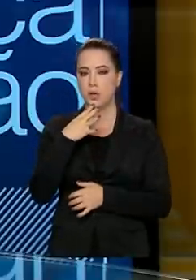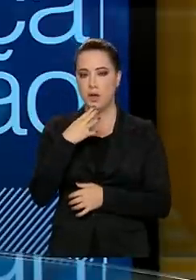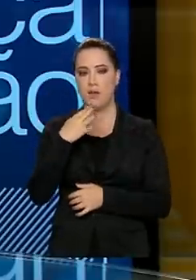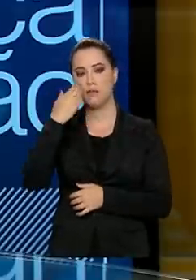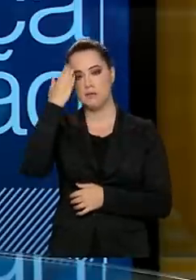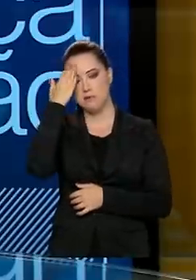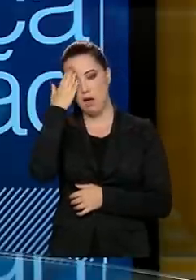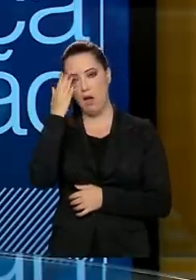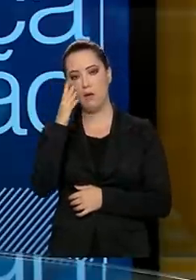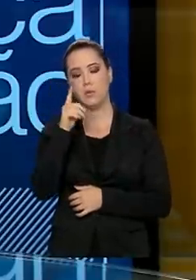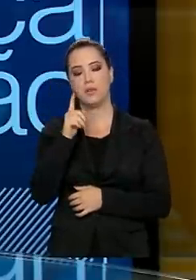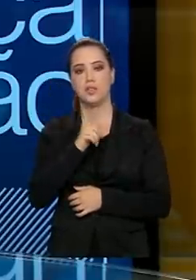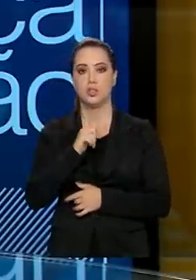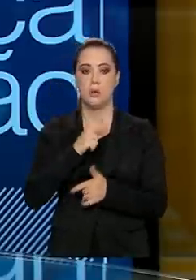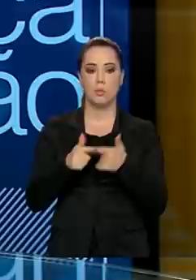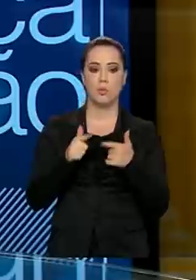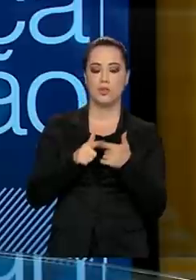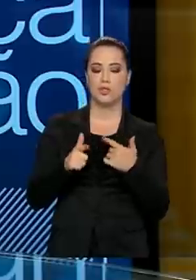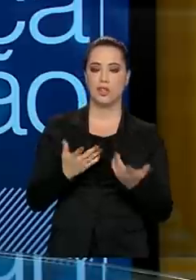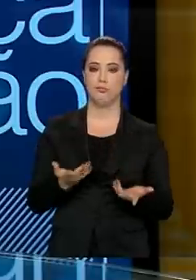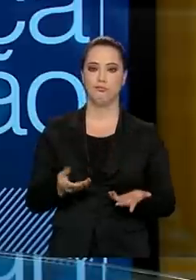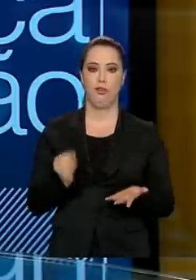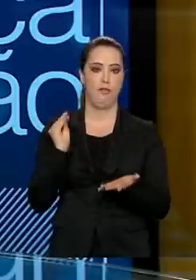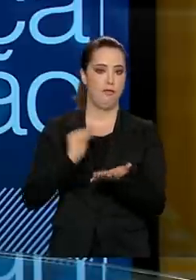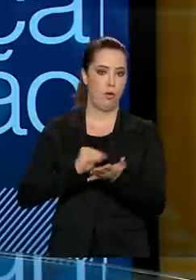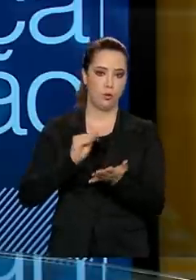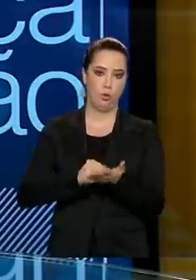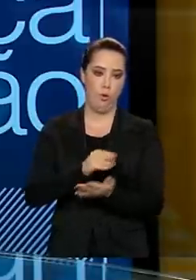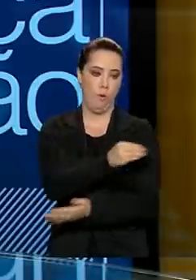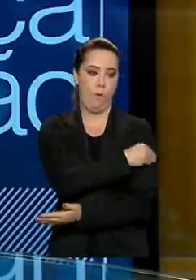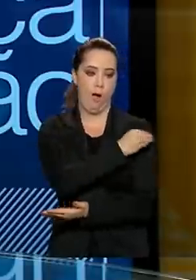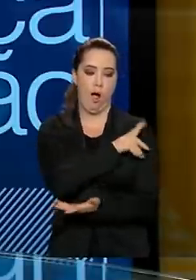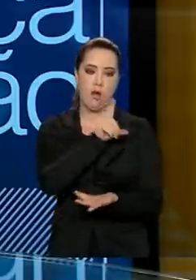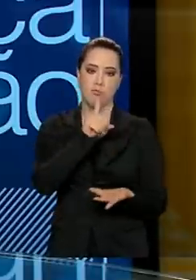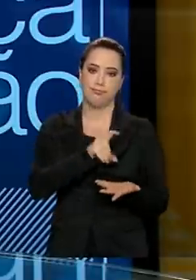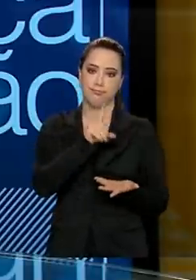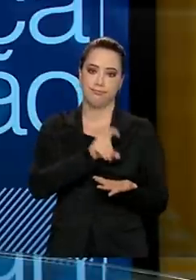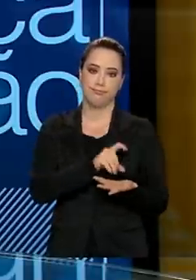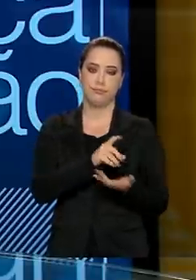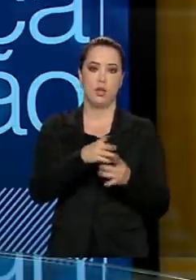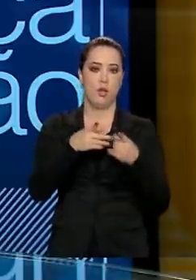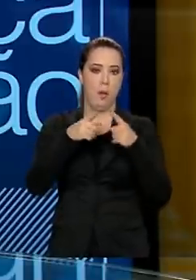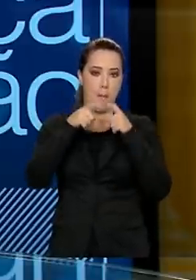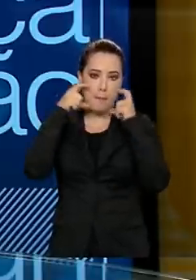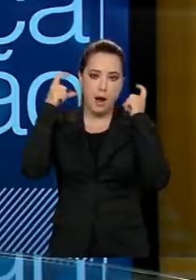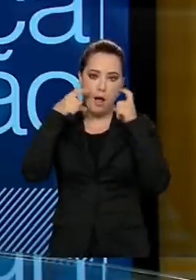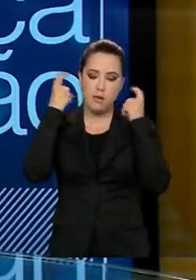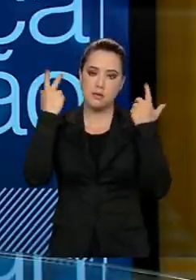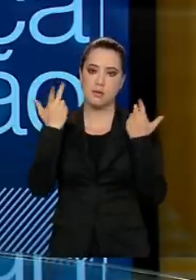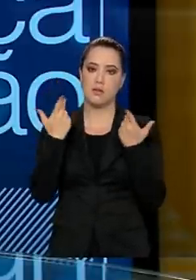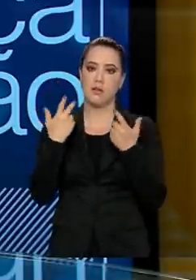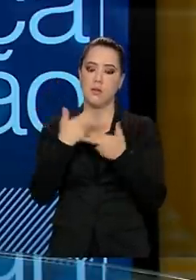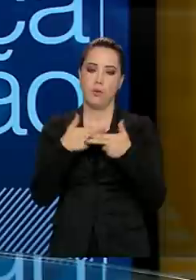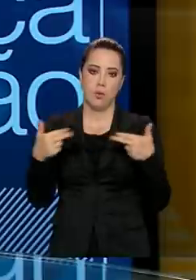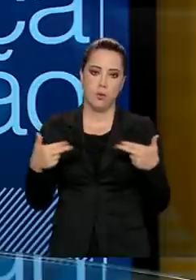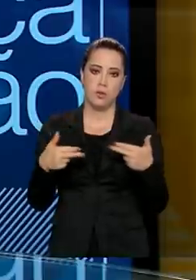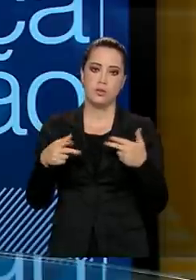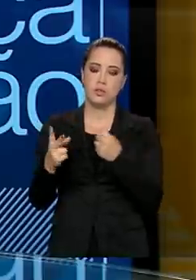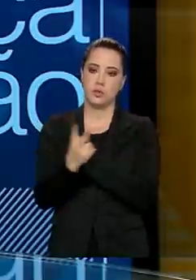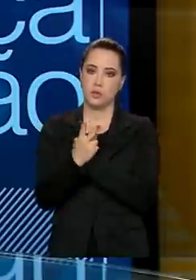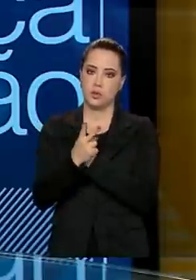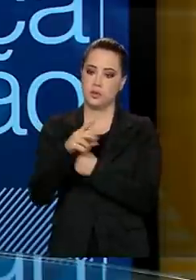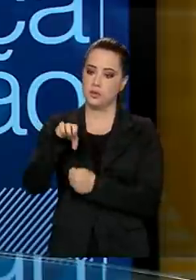disso, faltava no país álcool gel nas farmácias, máscaras, equipamentos de proteção individual,